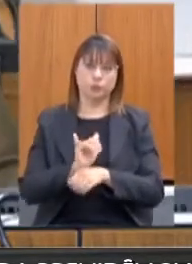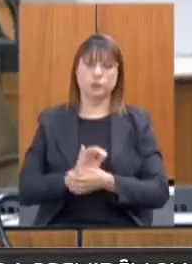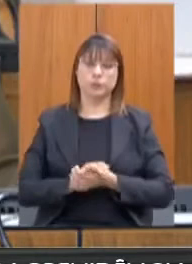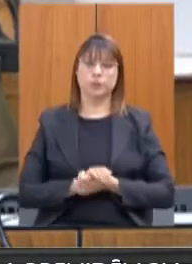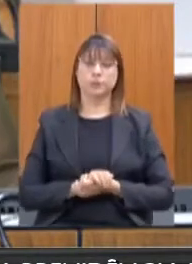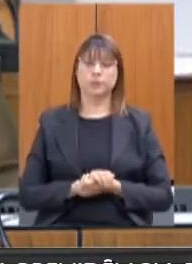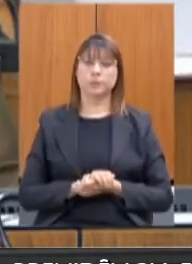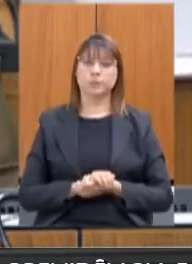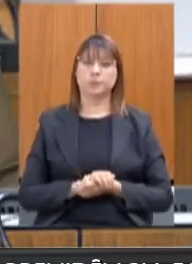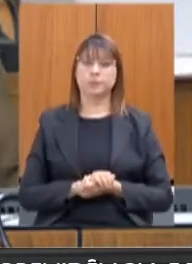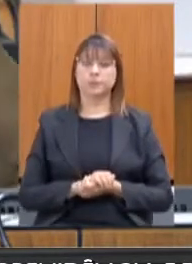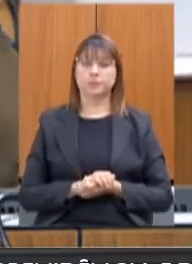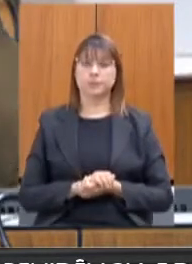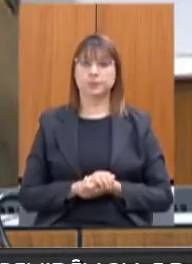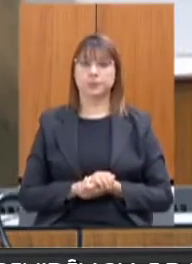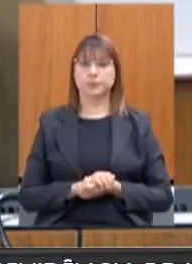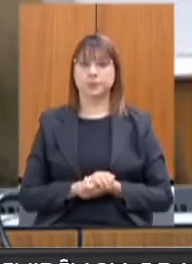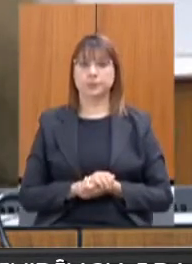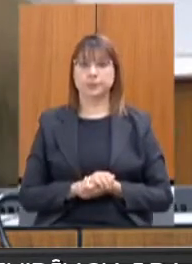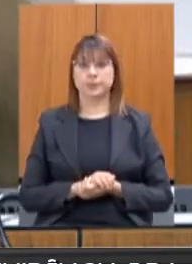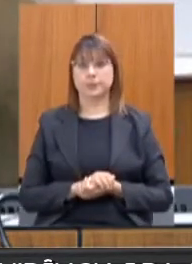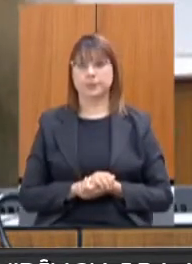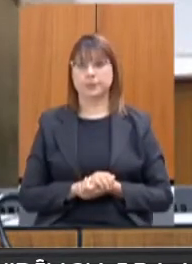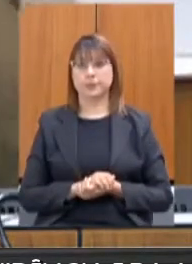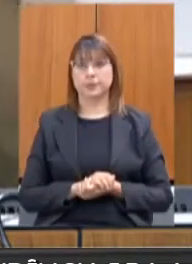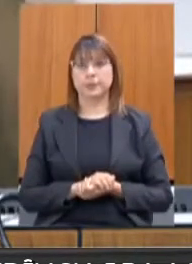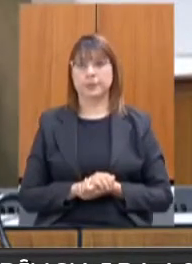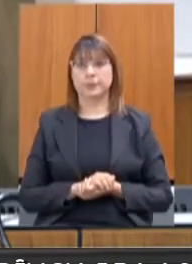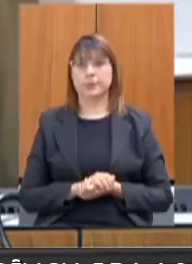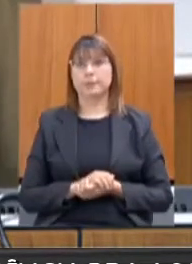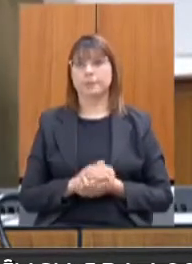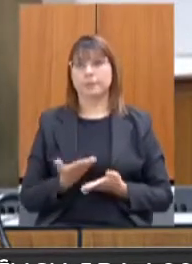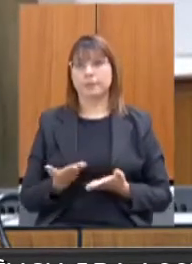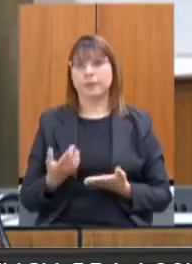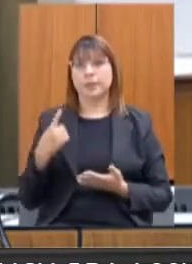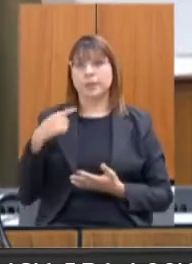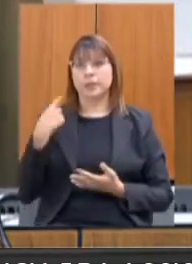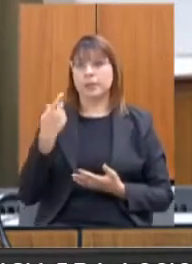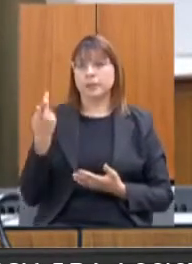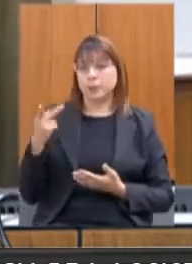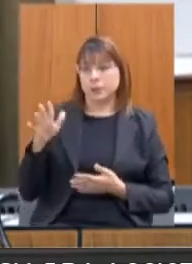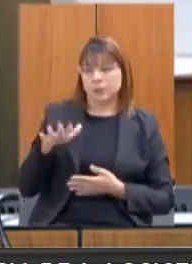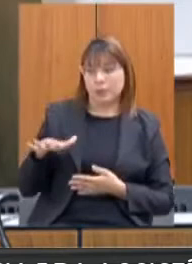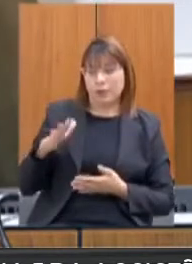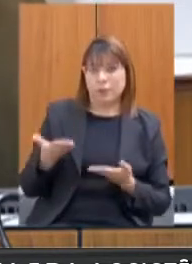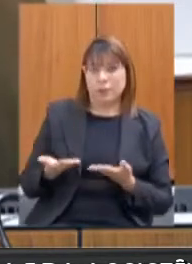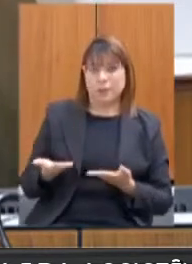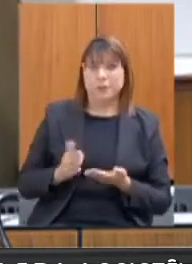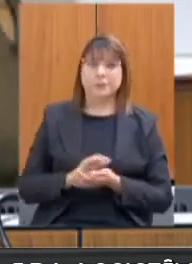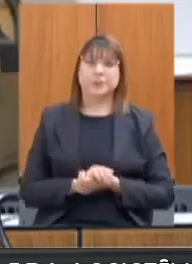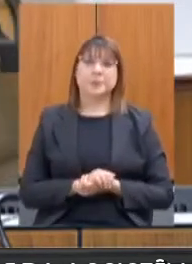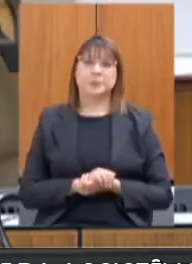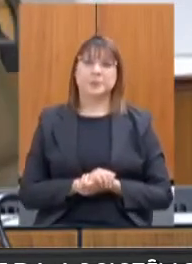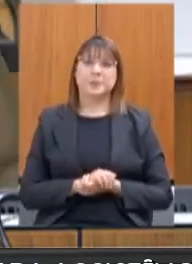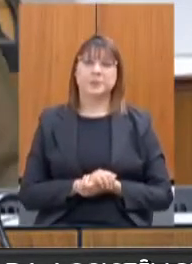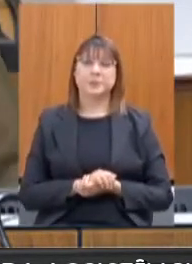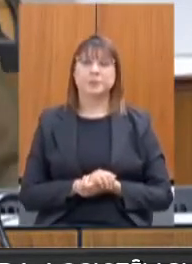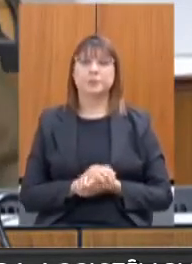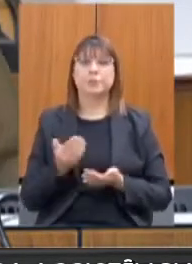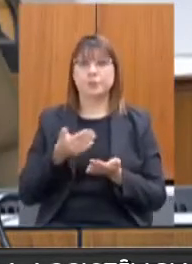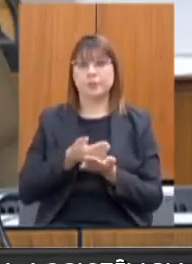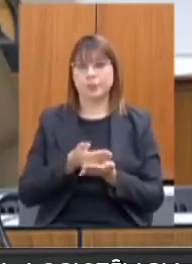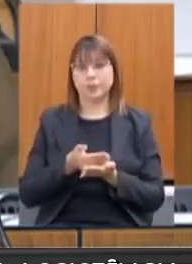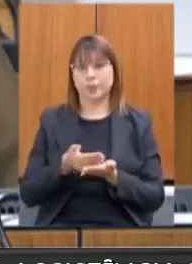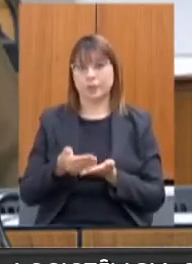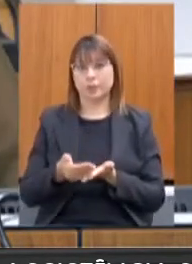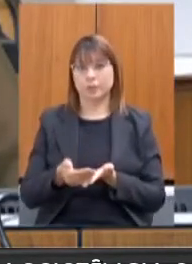Por favor. Aí, deputado, já começa a área agora dos esportes. Então, começamos com